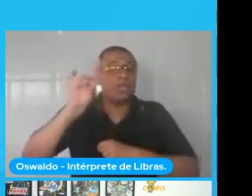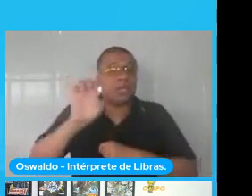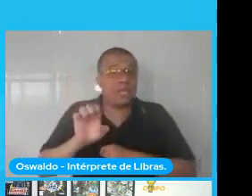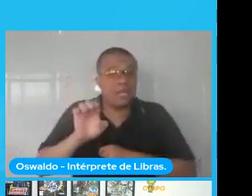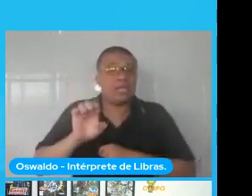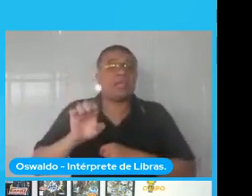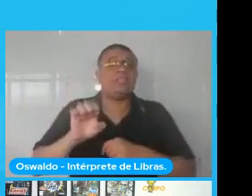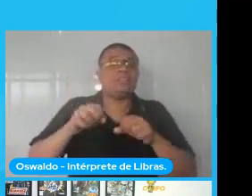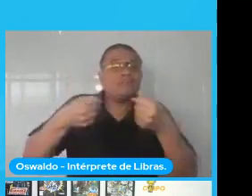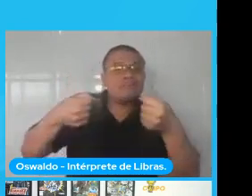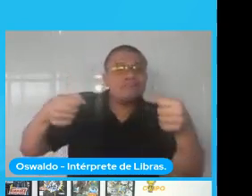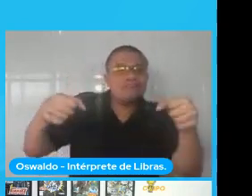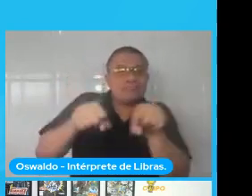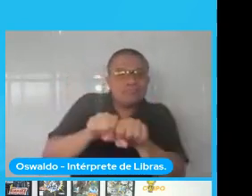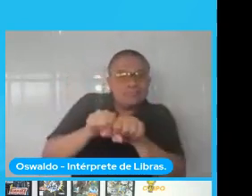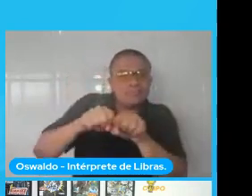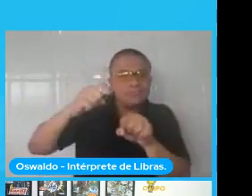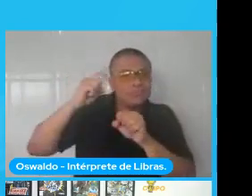artificiais,